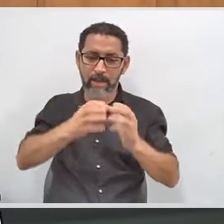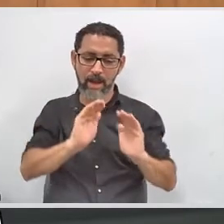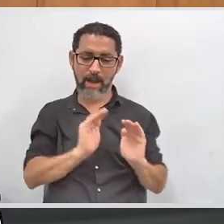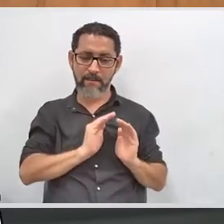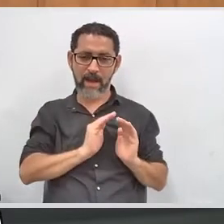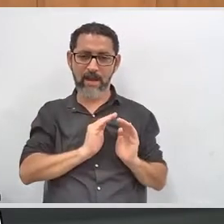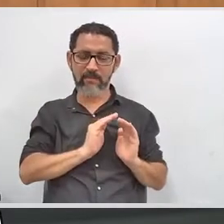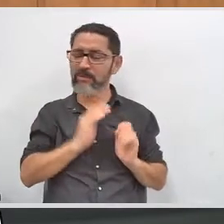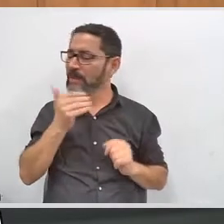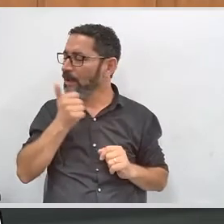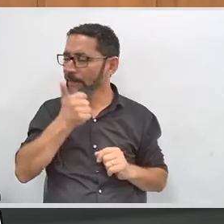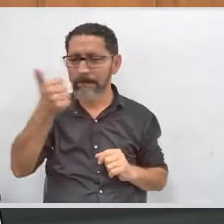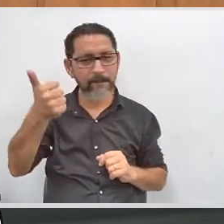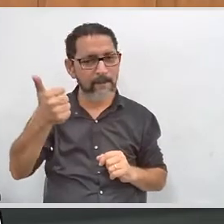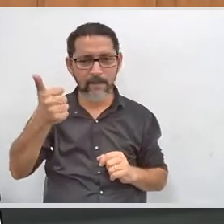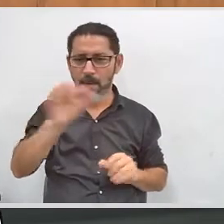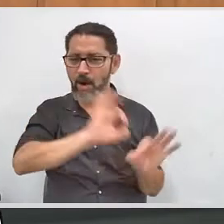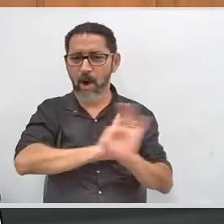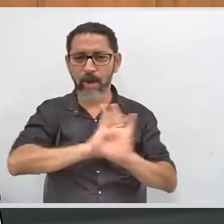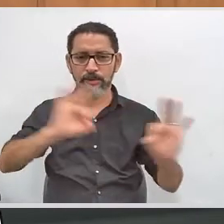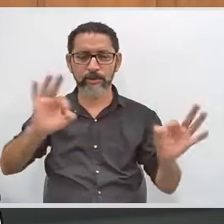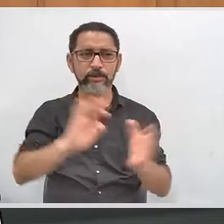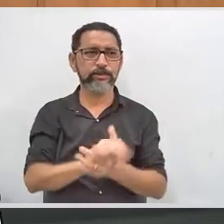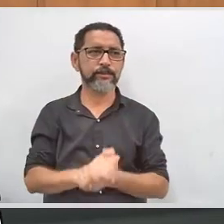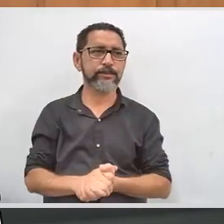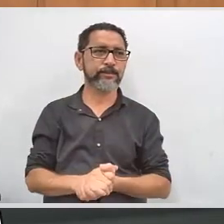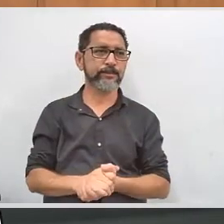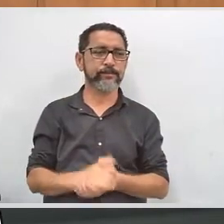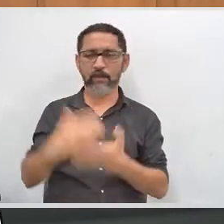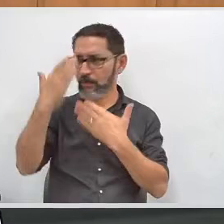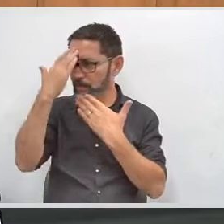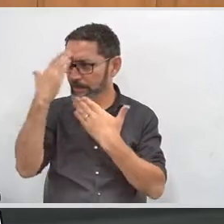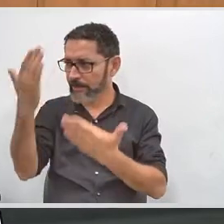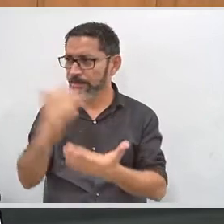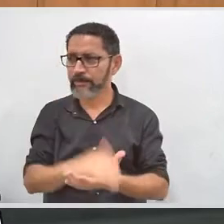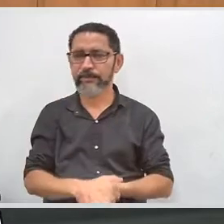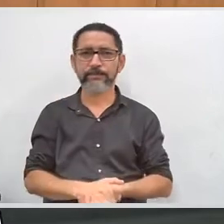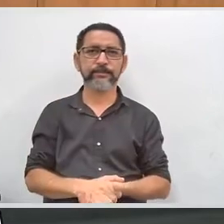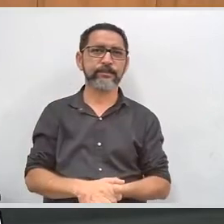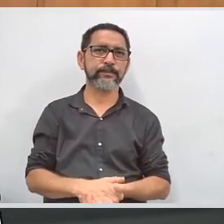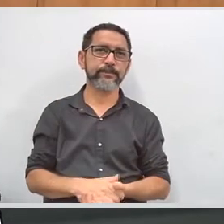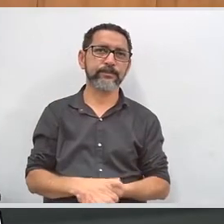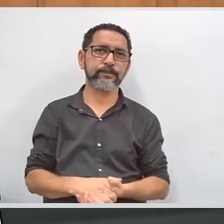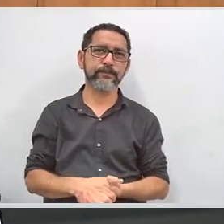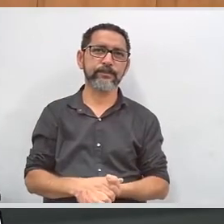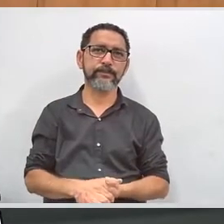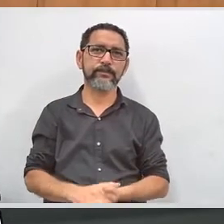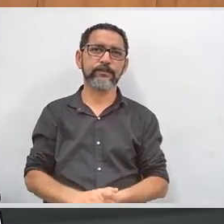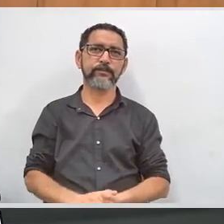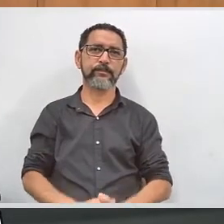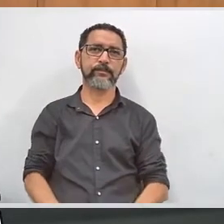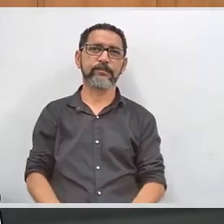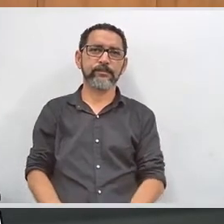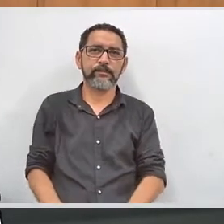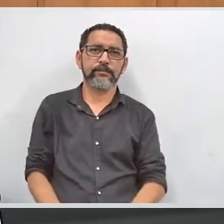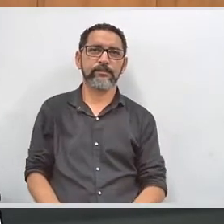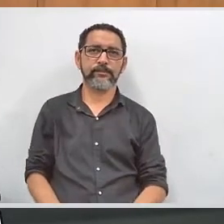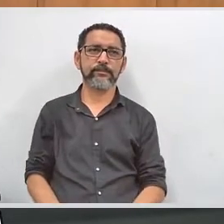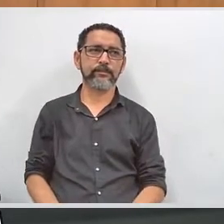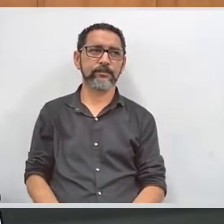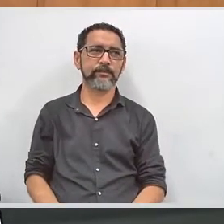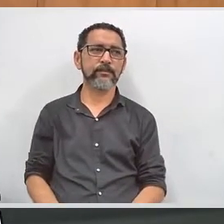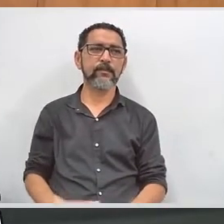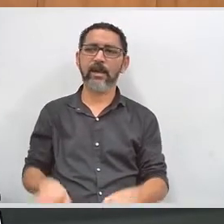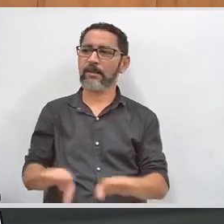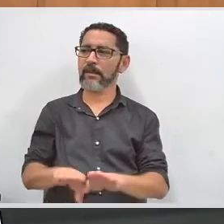orientar a rede, os ganhos serão muito maiores para todos nós. Muito obrigado. Ok, eu queria passar a palavra também aqui